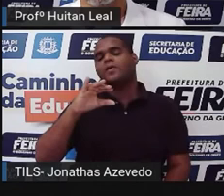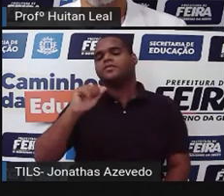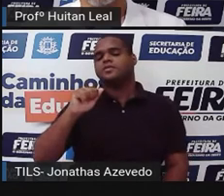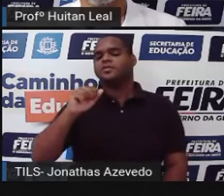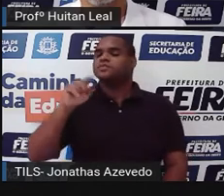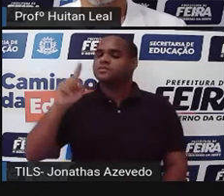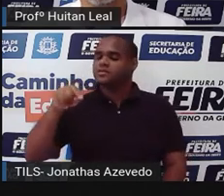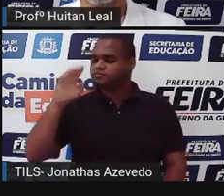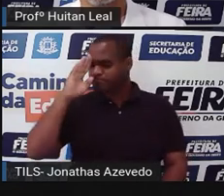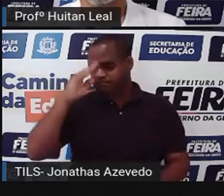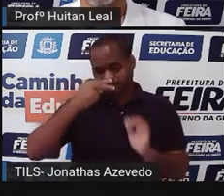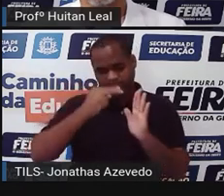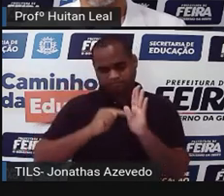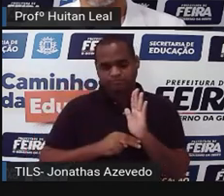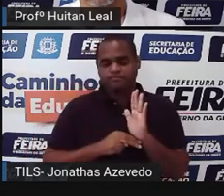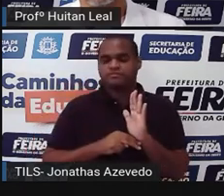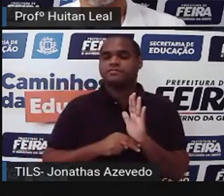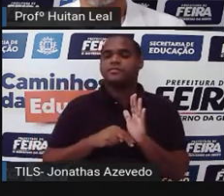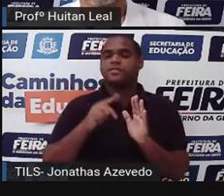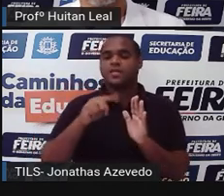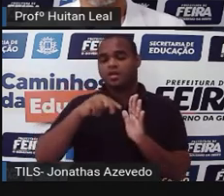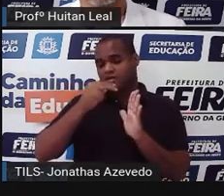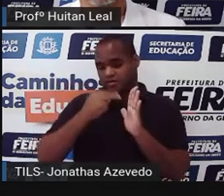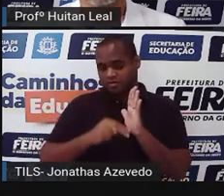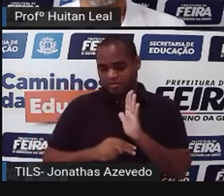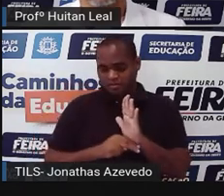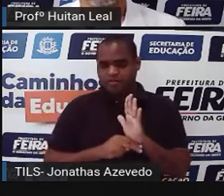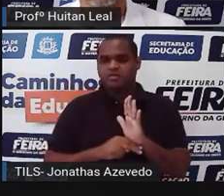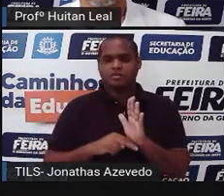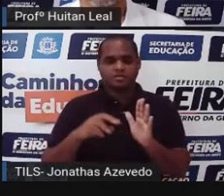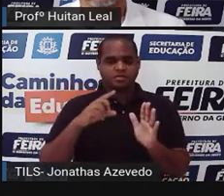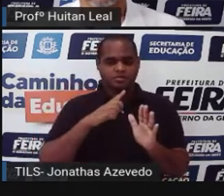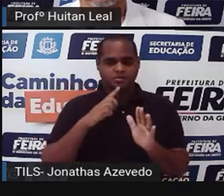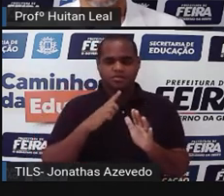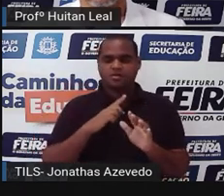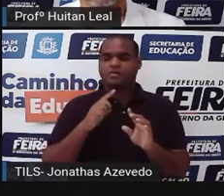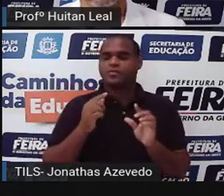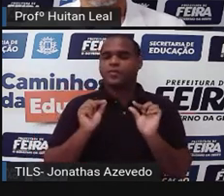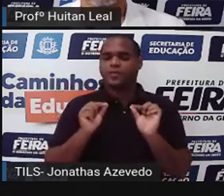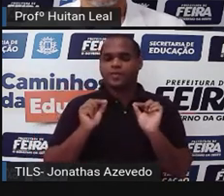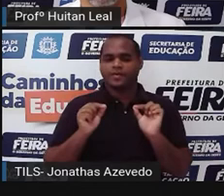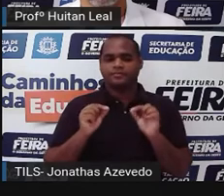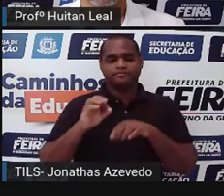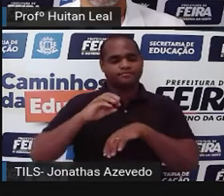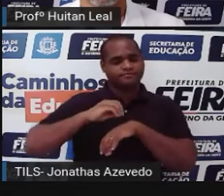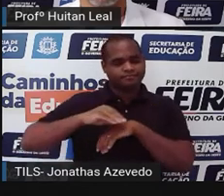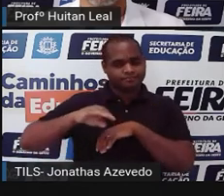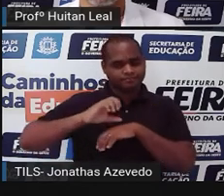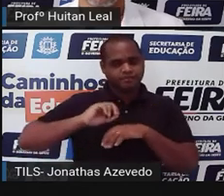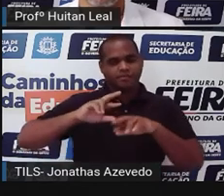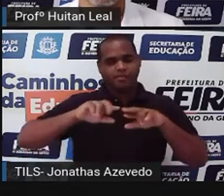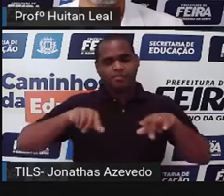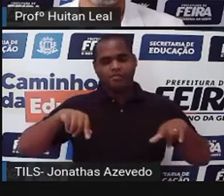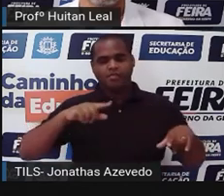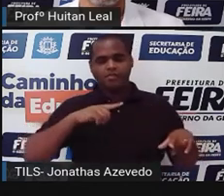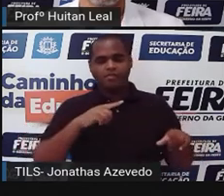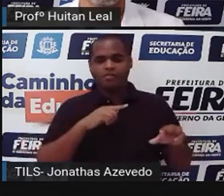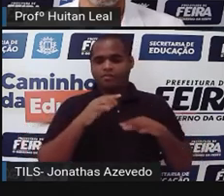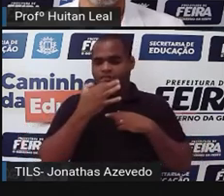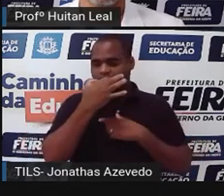Mas, como já foi dito, a crônica narrativa, ela traz expressões da oralidade.